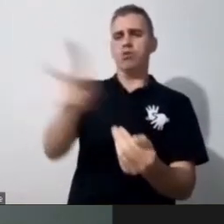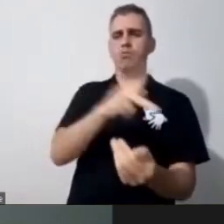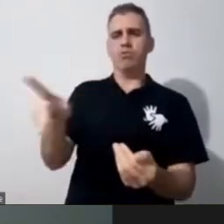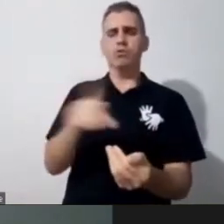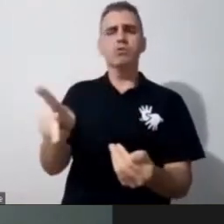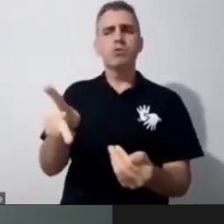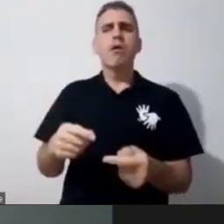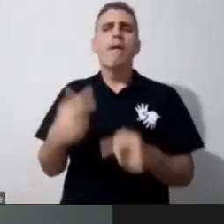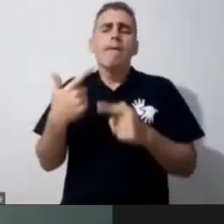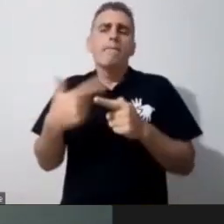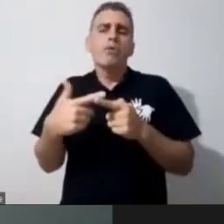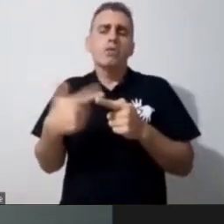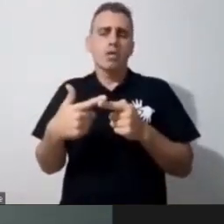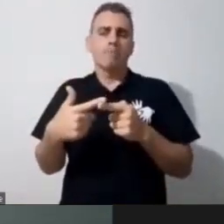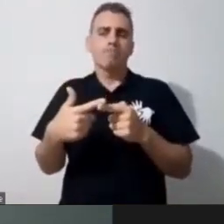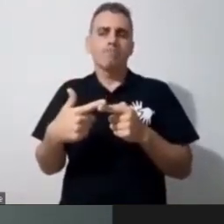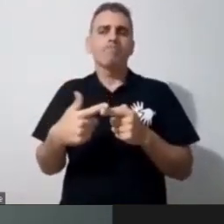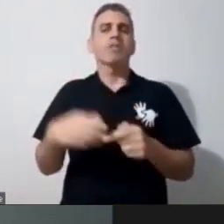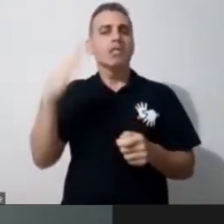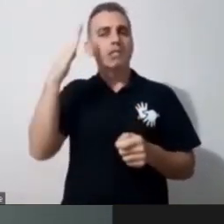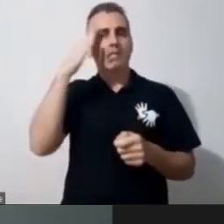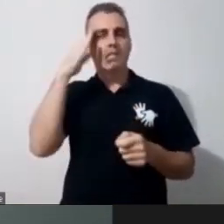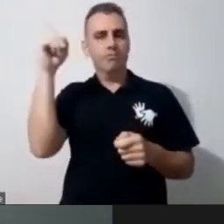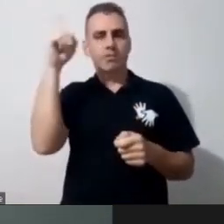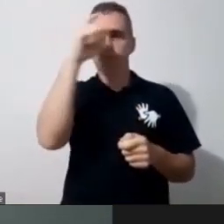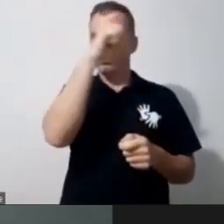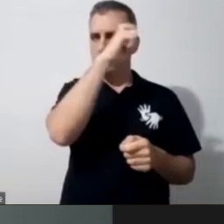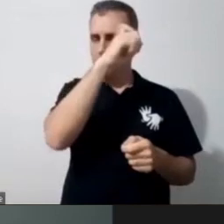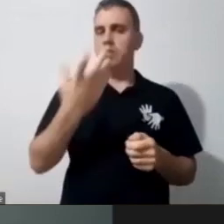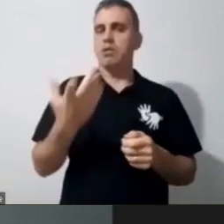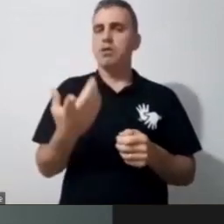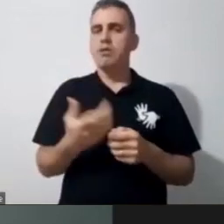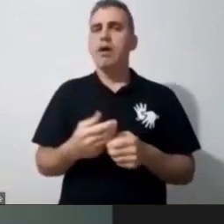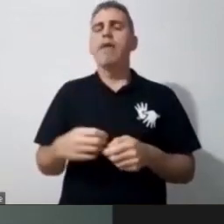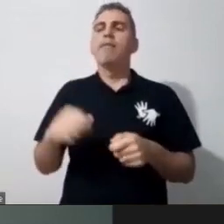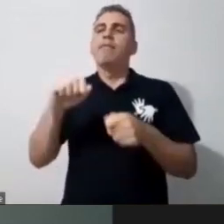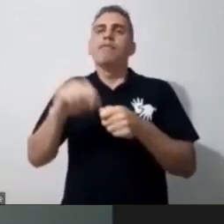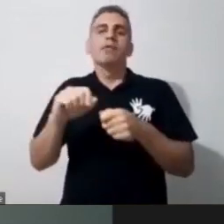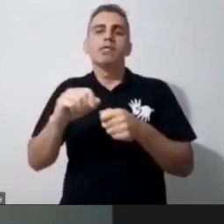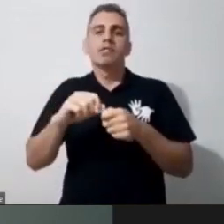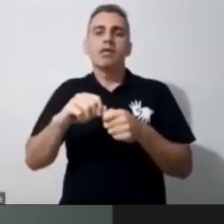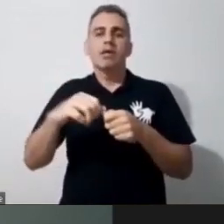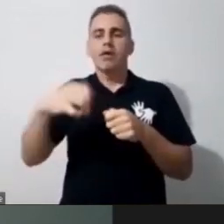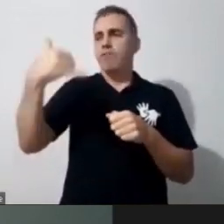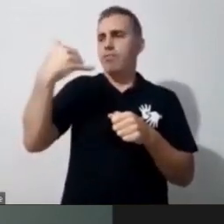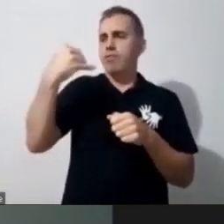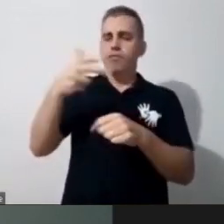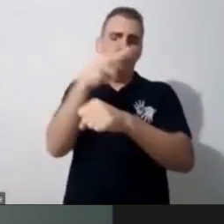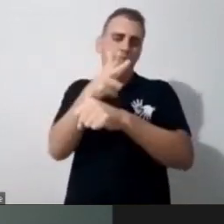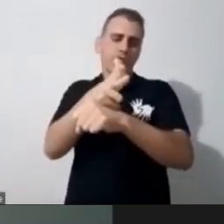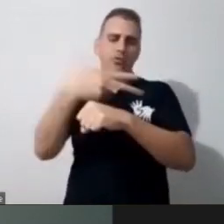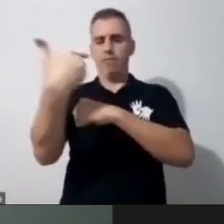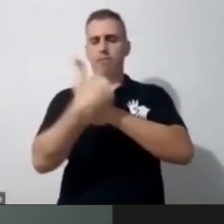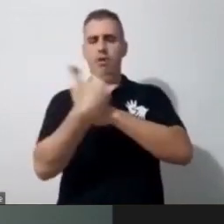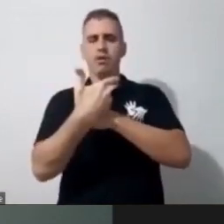nesse sentido. Então, vamos fazer uma videochamada, vamos entrar em contato com a família, o que que tá acontecendo, né. Muitas